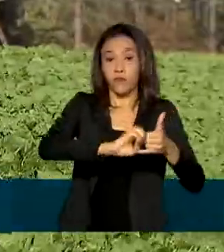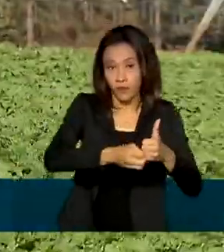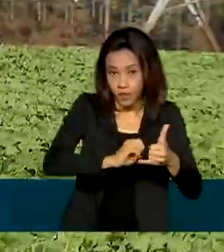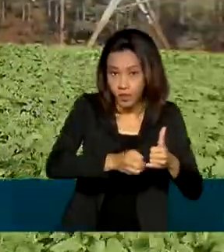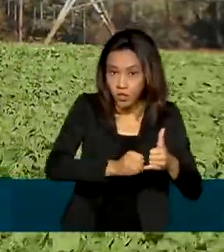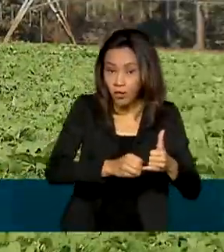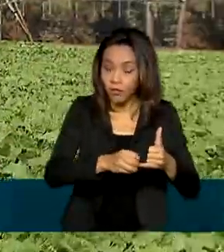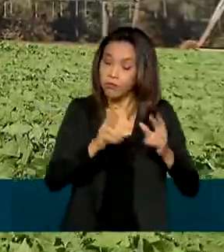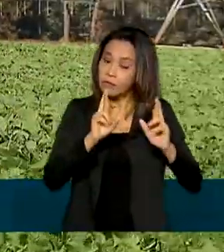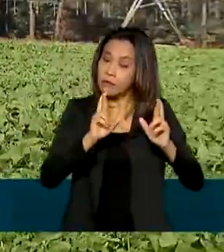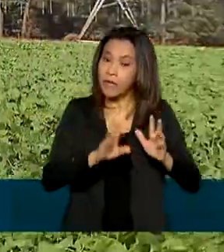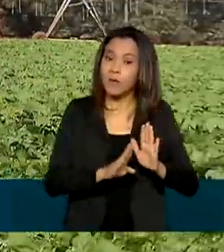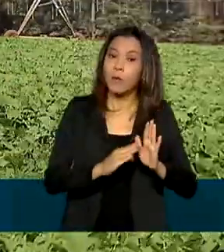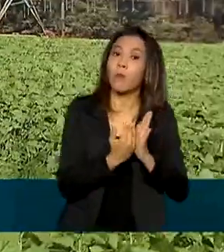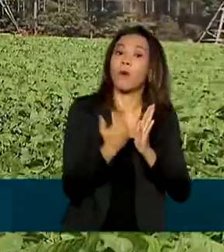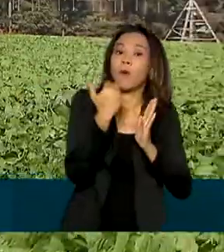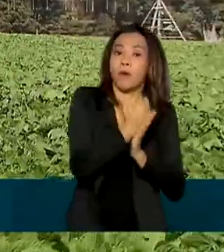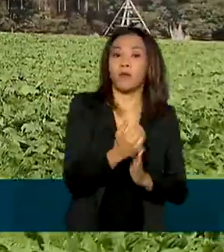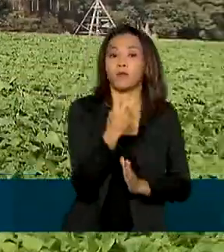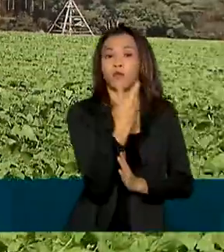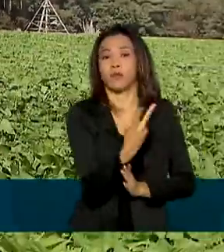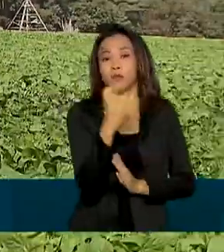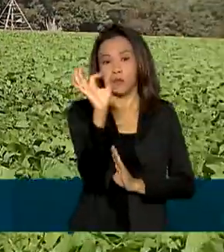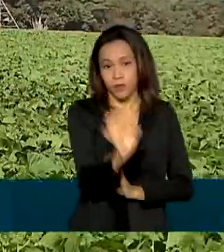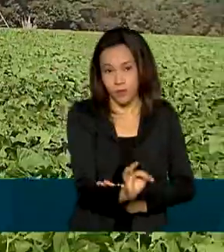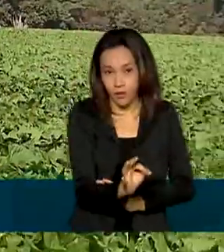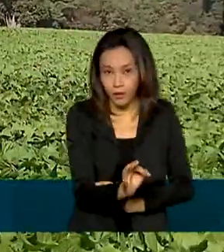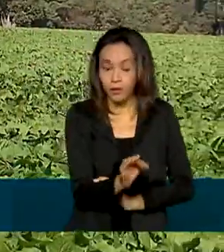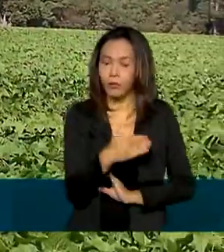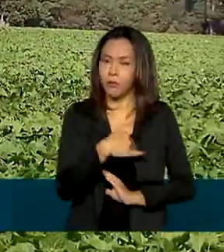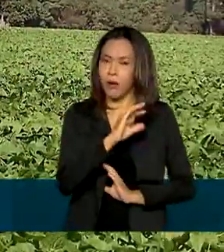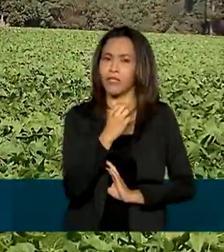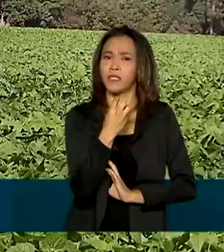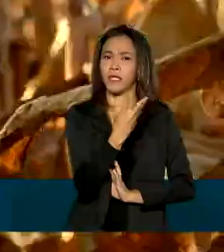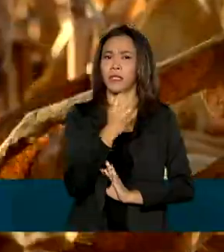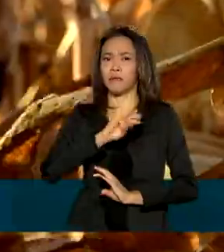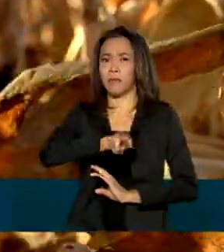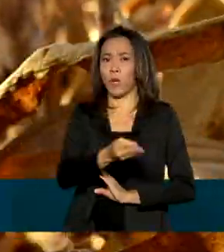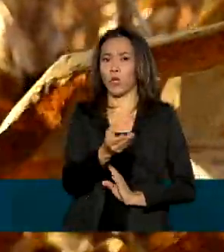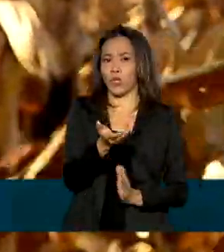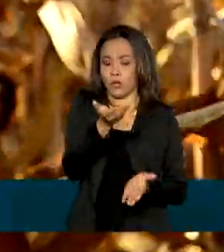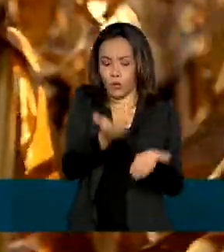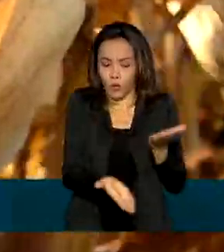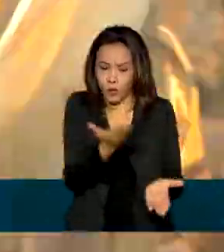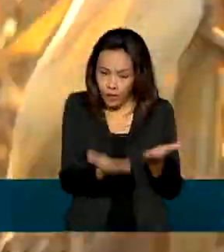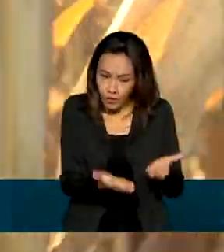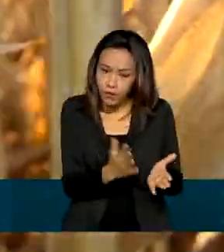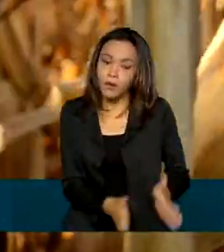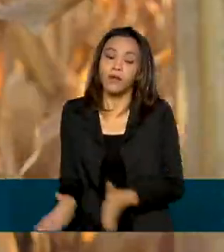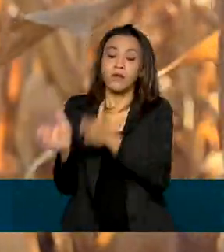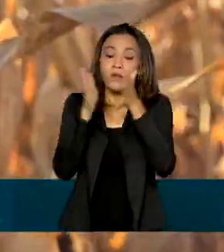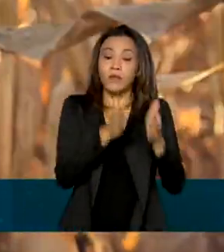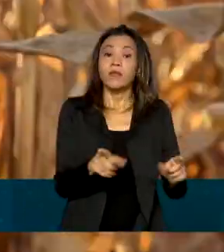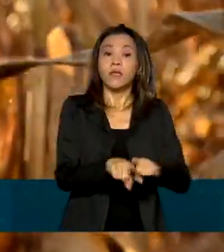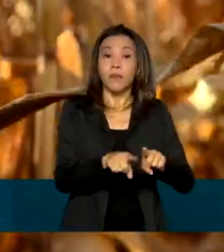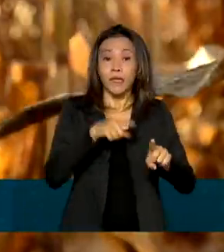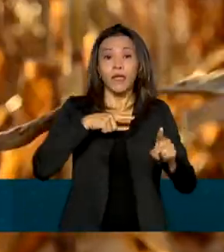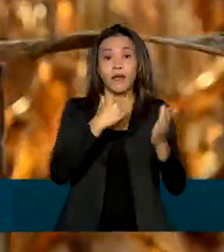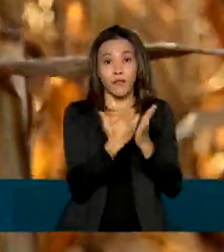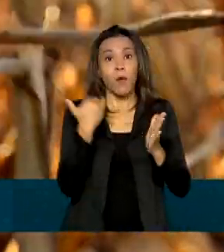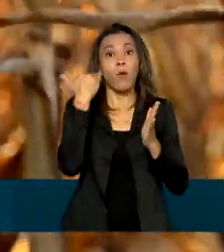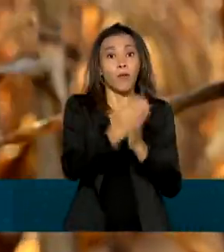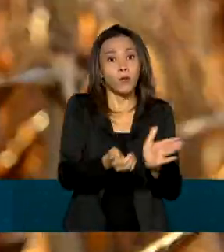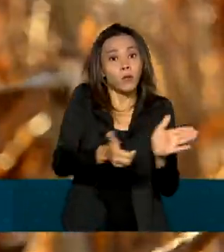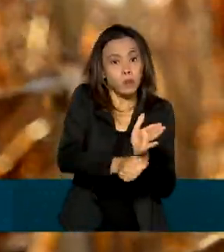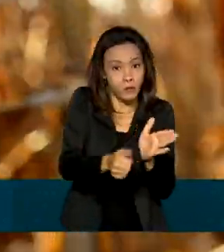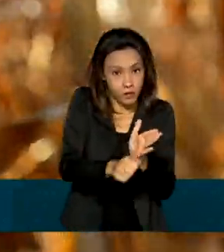crescimento de 2% na produção, com mais de 3 milhões de toneladas. O levantamento também mostrou que houve aumento no plantio do